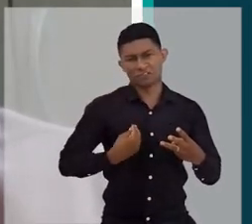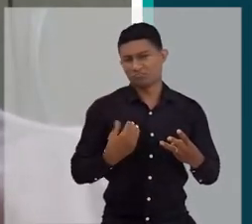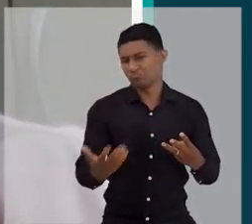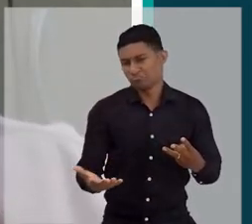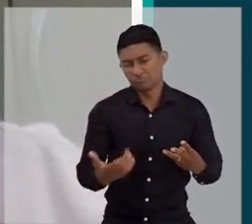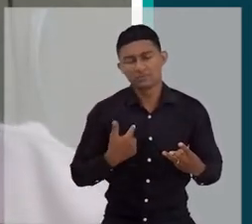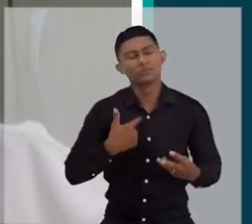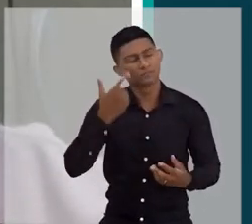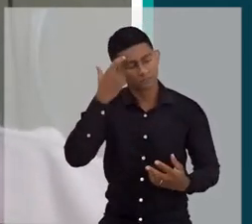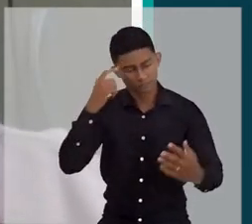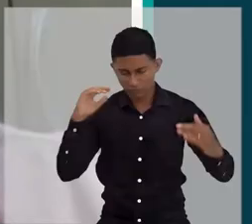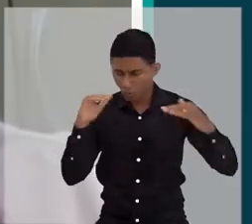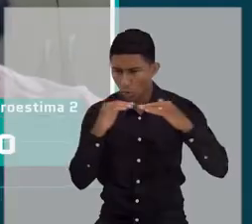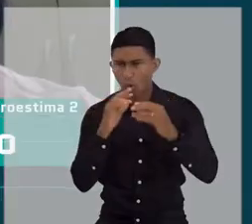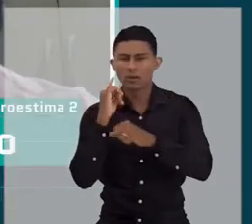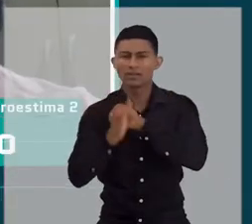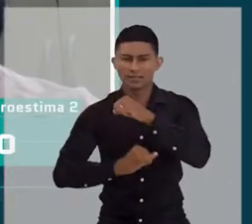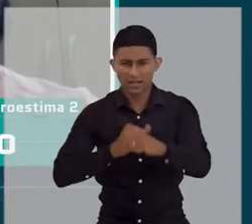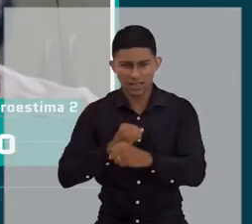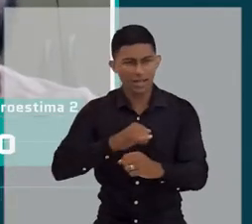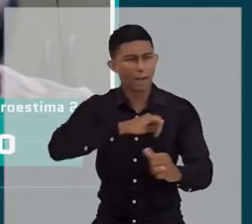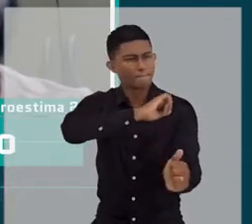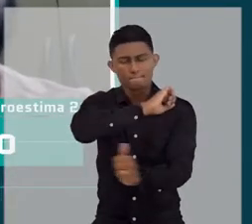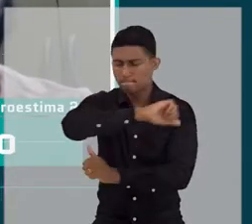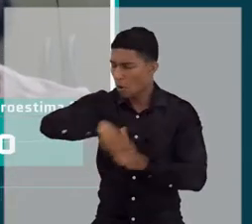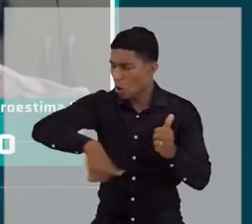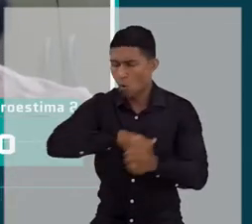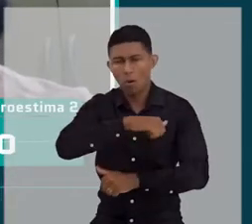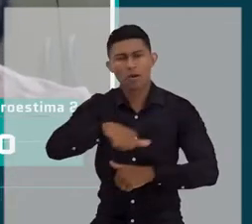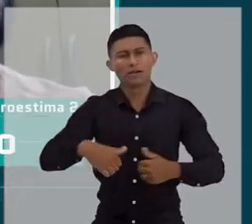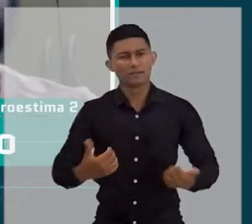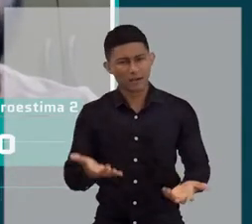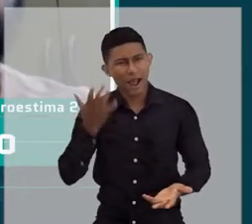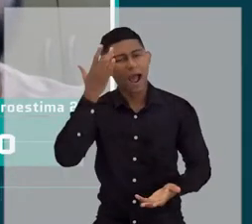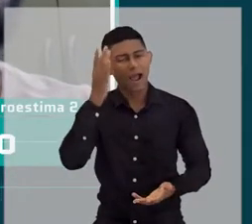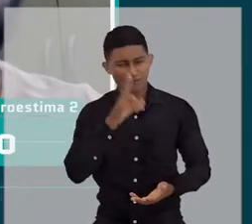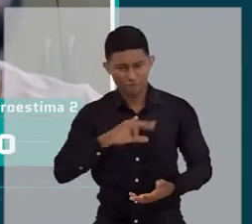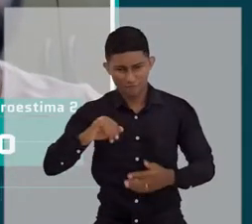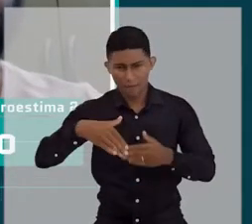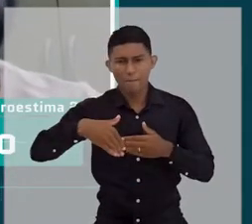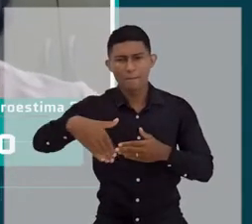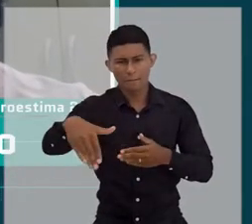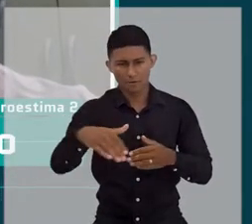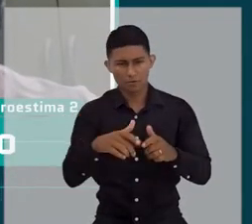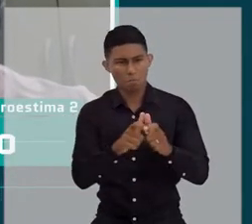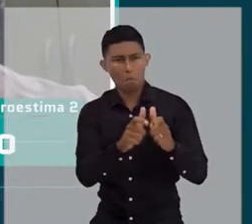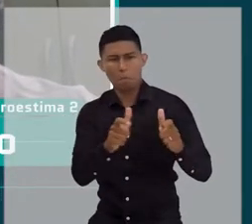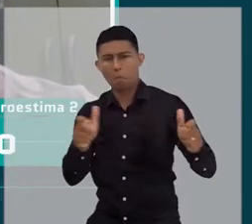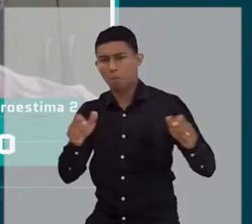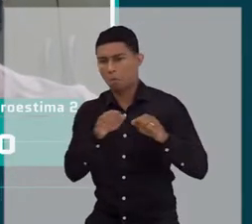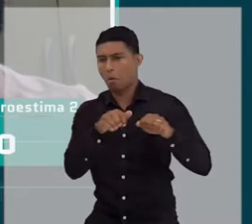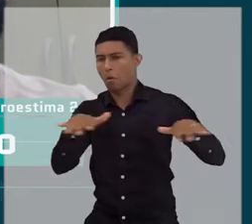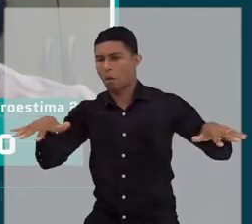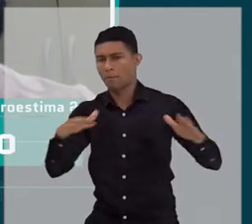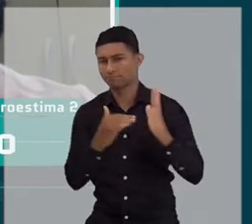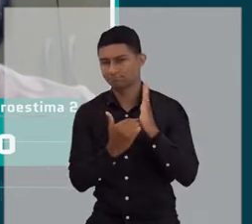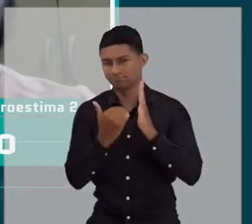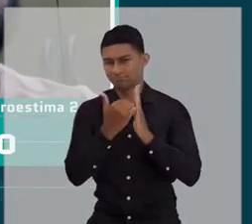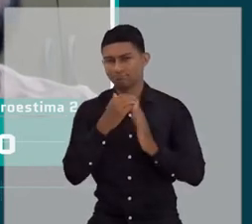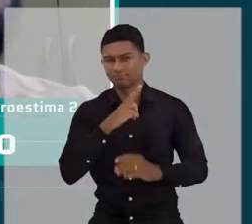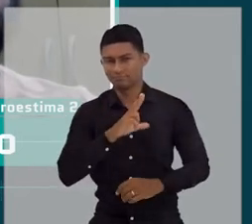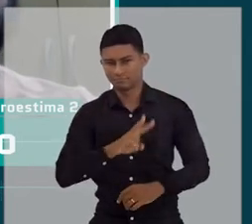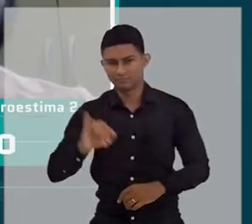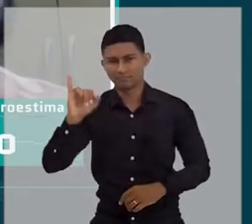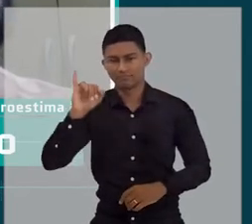estilo, enfim. Então, eu concordo que foi uma revolução e tende a crescer com o passar dos anos.